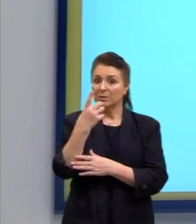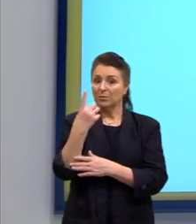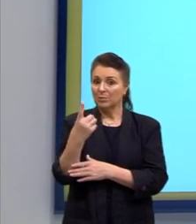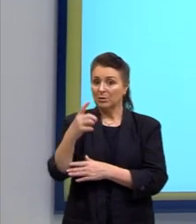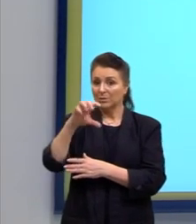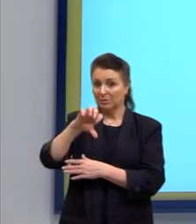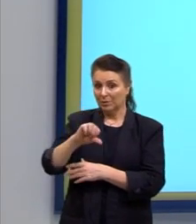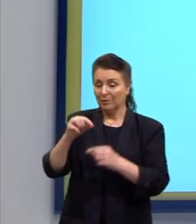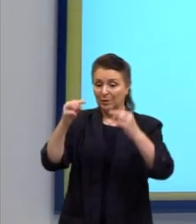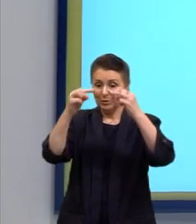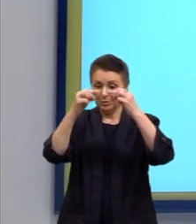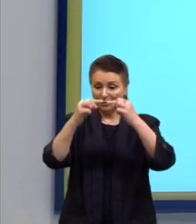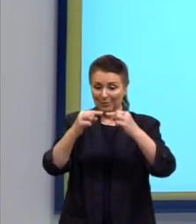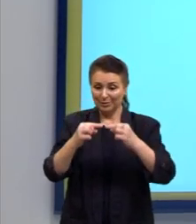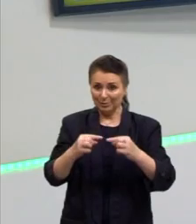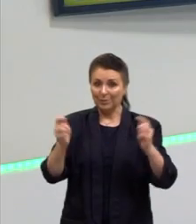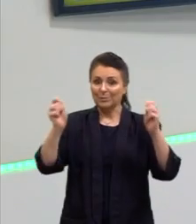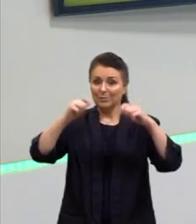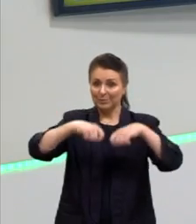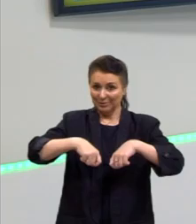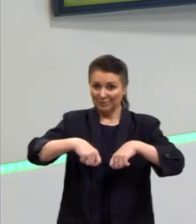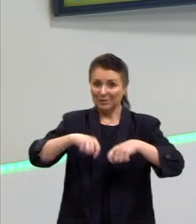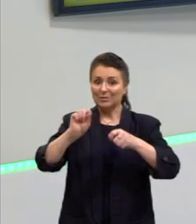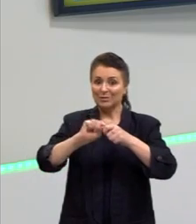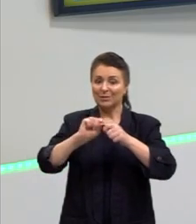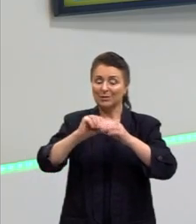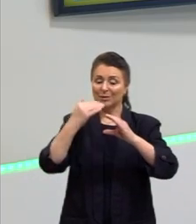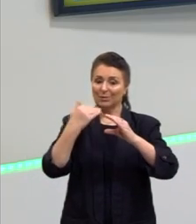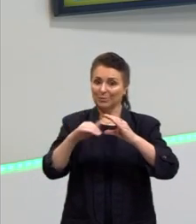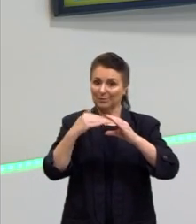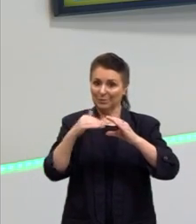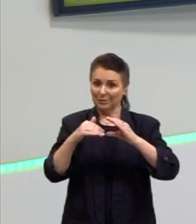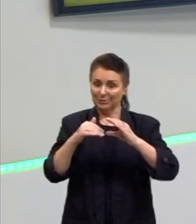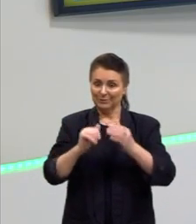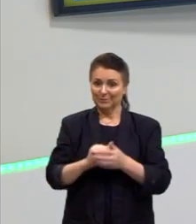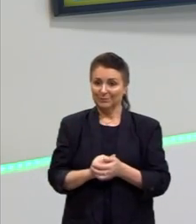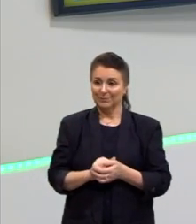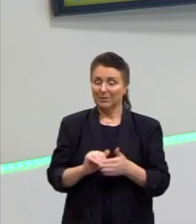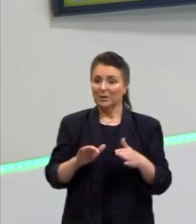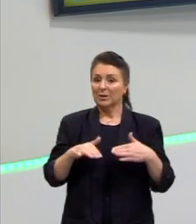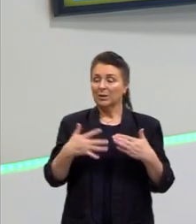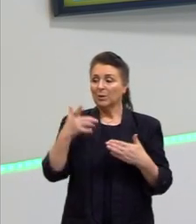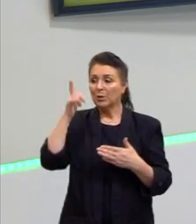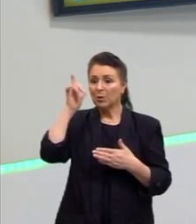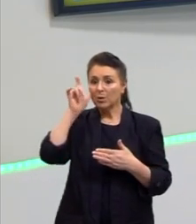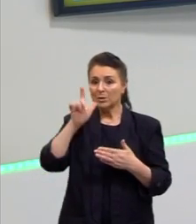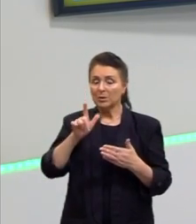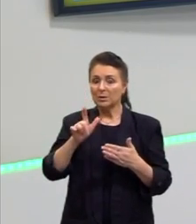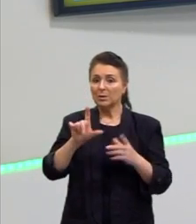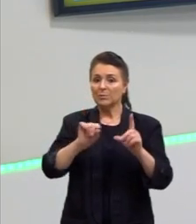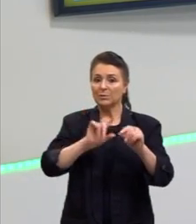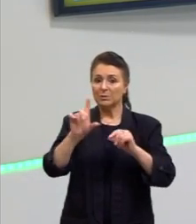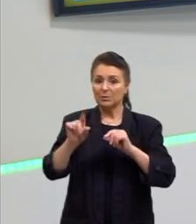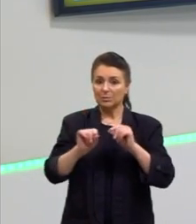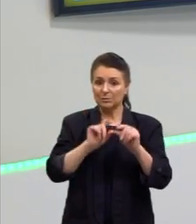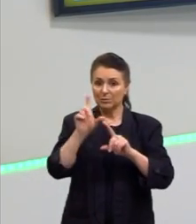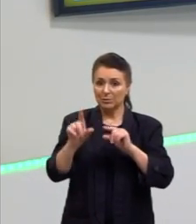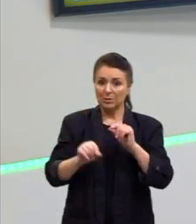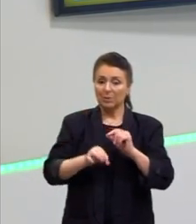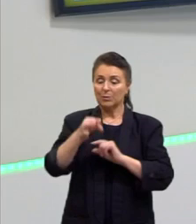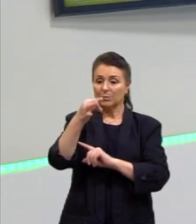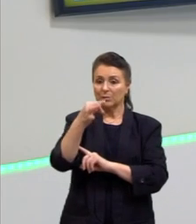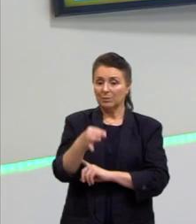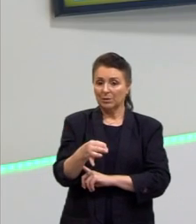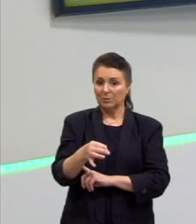combinações possíveis para este e-mail. Então, nós conseguimos marcar a alternativa correta, né?